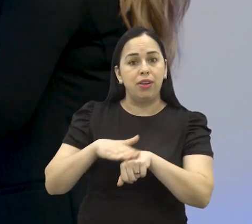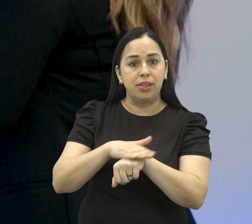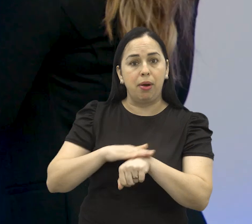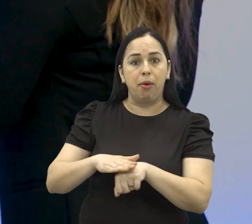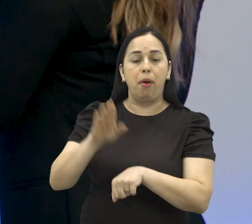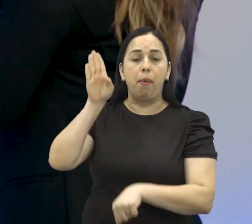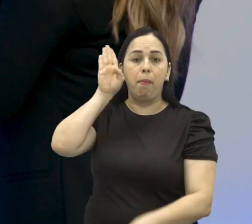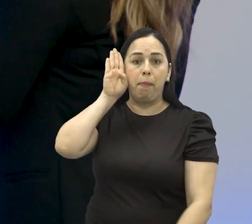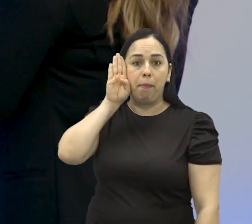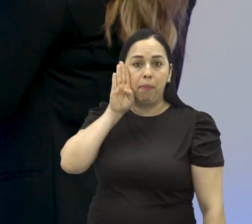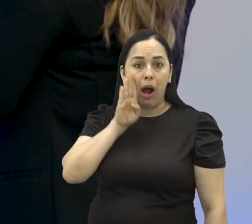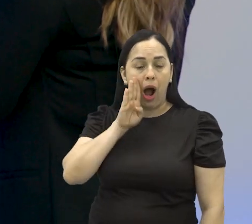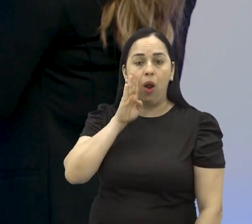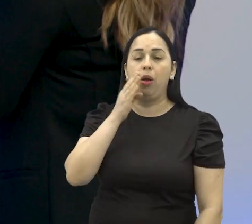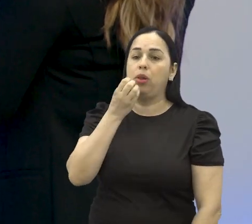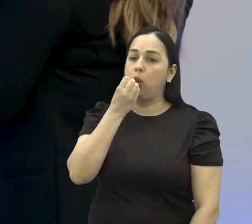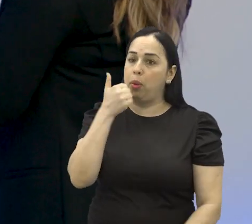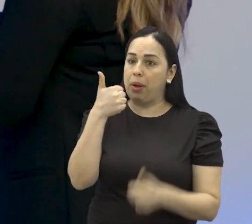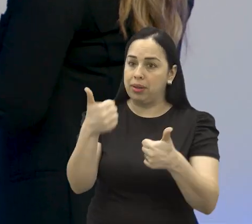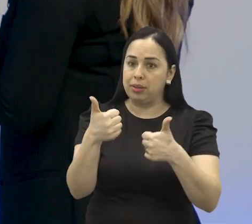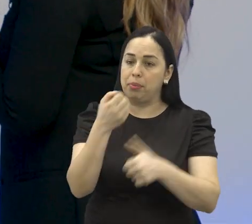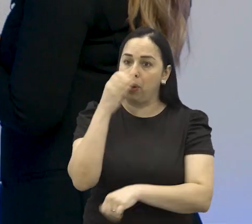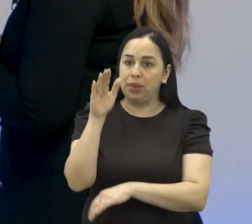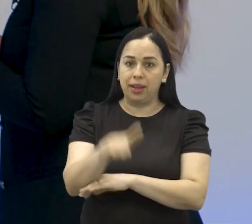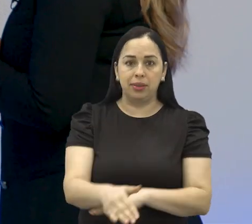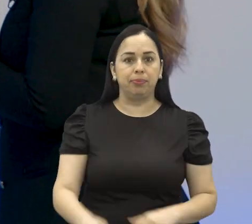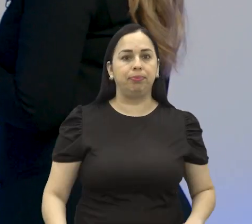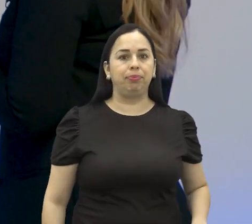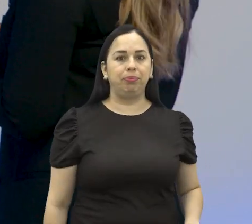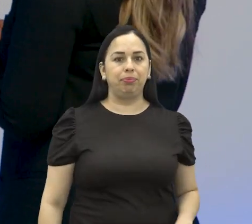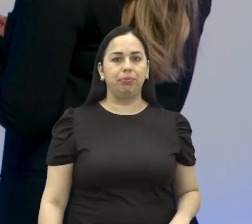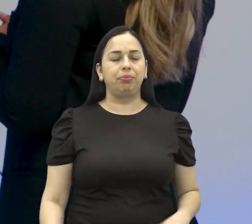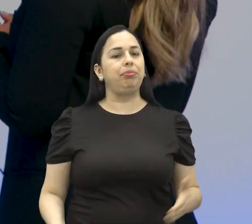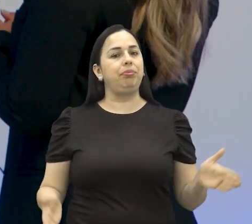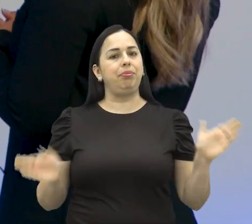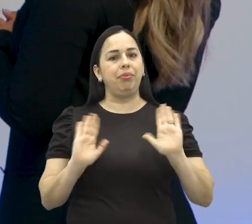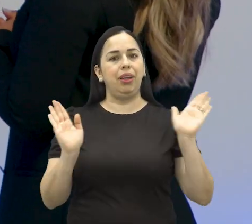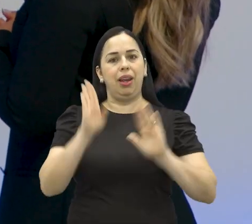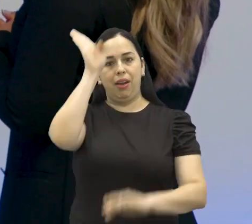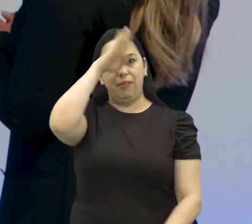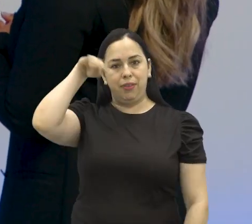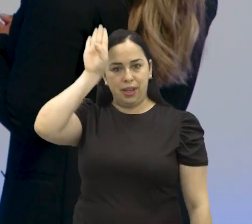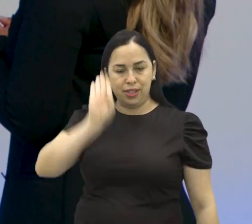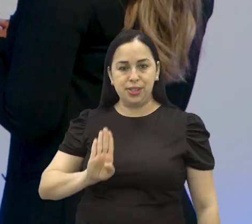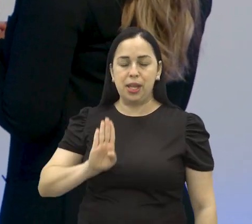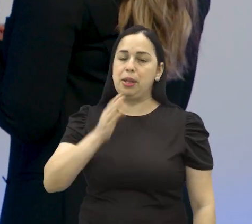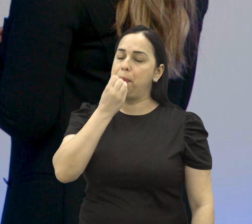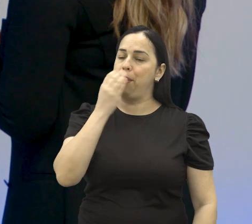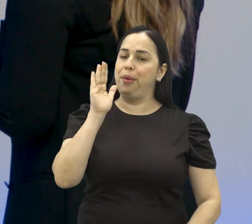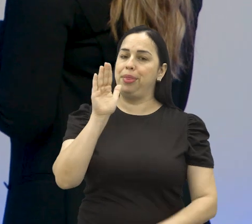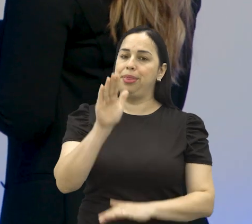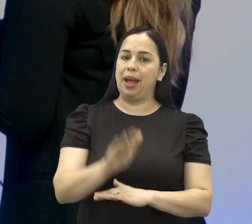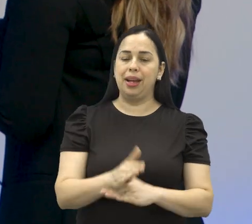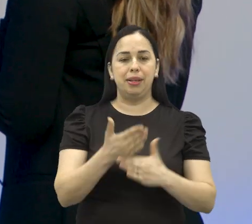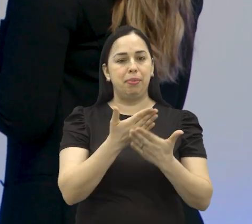agora é o repórter Paulo Ricardo. Tudo bem, Paulo? Boa tarde para você. Olá, Francine. Boa tarde para você e a todos que acompanham o